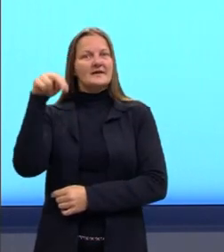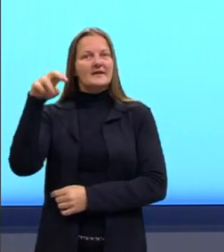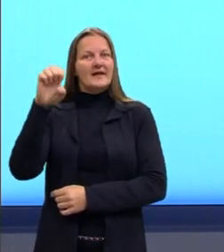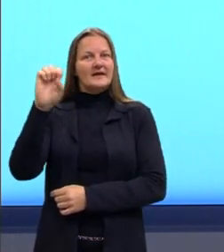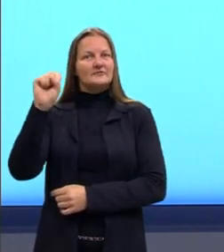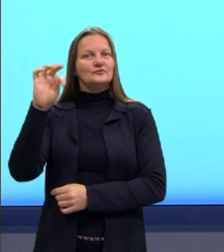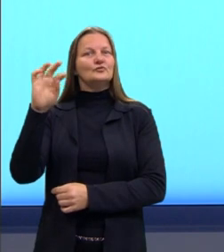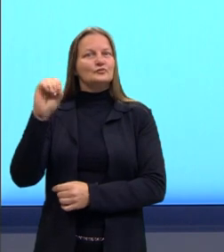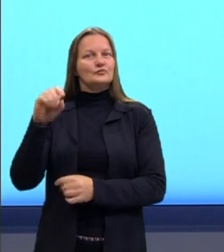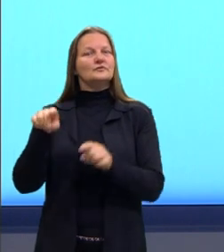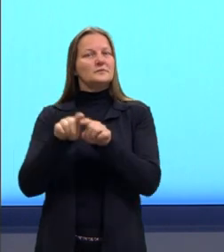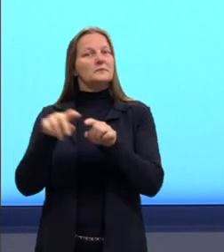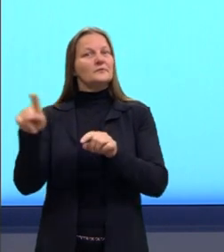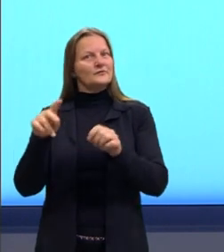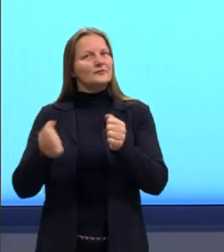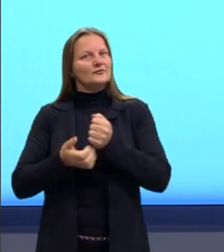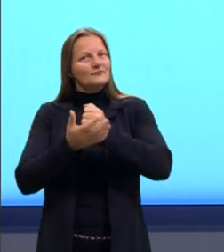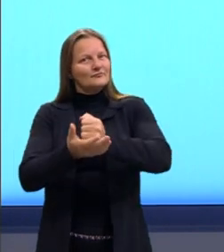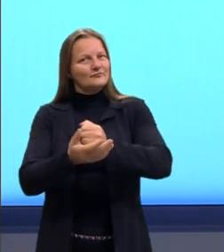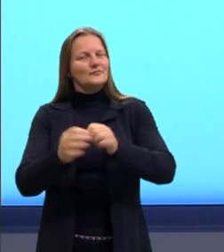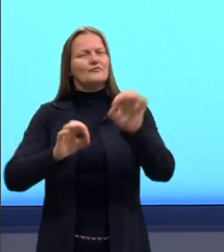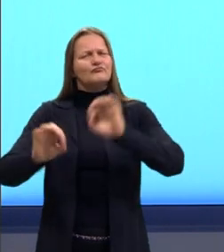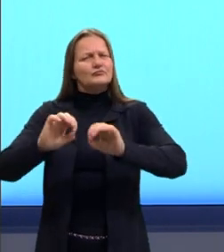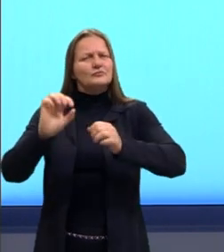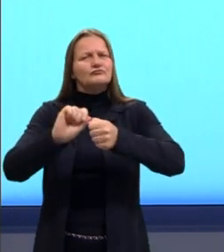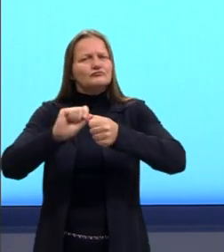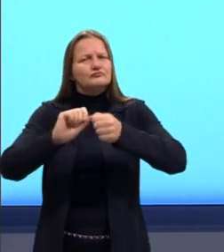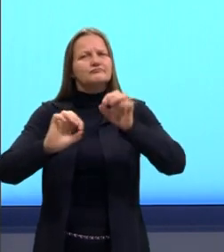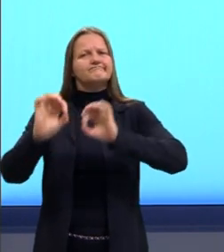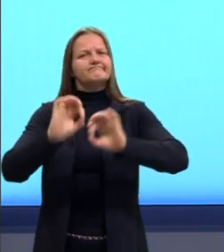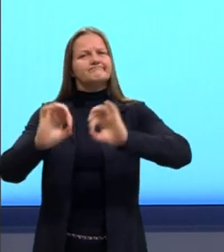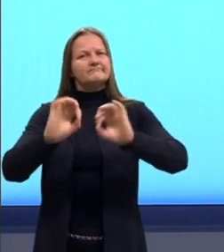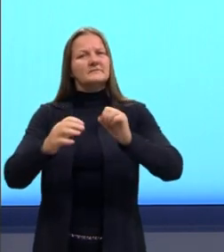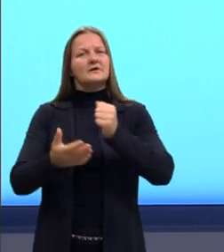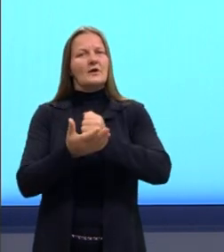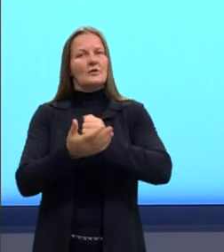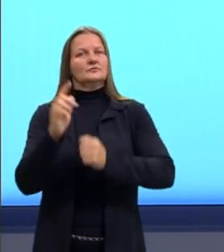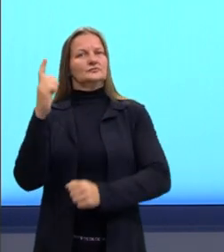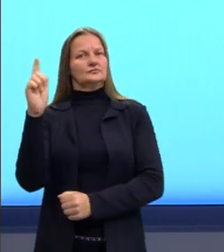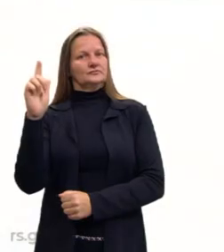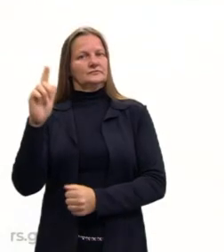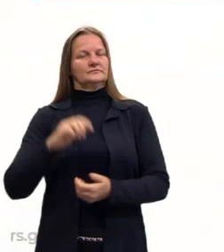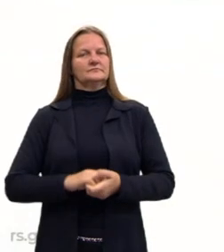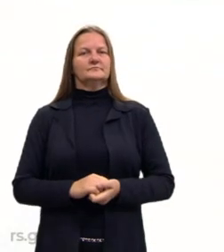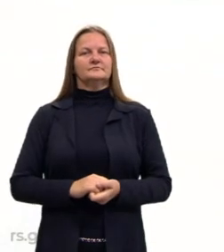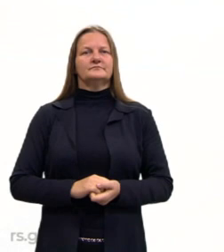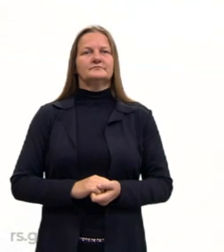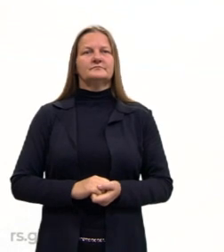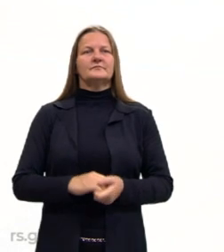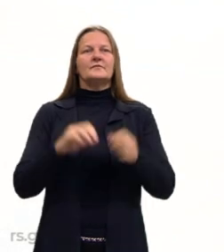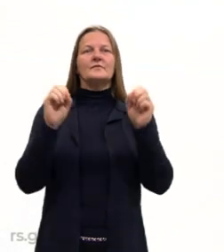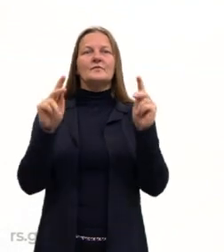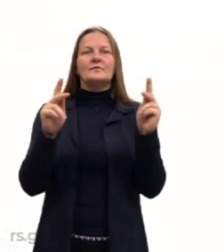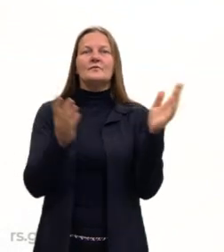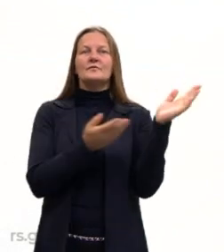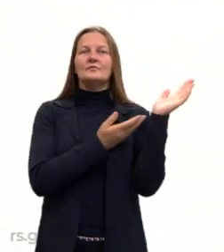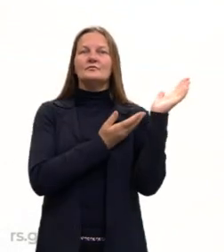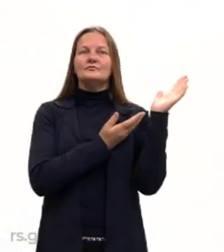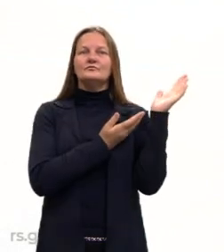que me ajuda muito aí a fazer, né? Elaborar as aulas de Geografia, tá? Gurizada, já sabe,